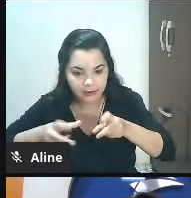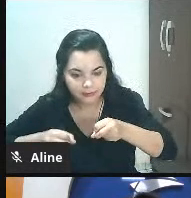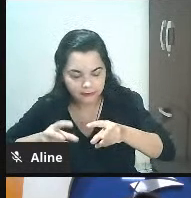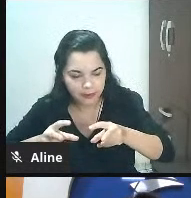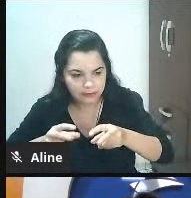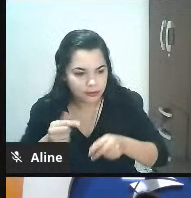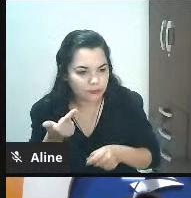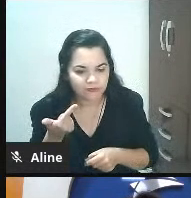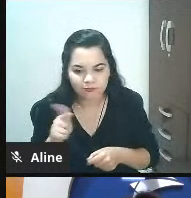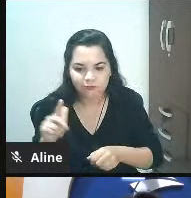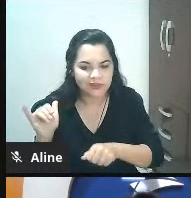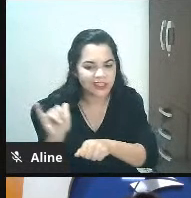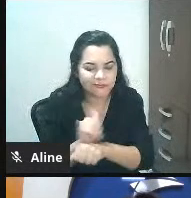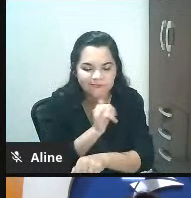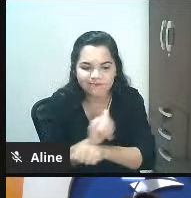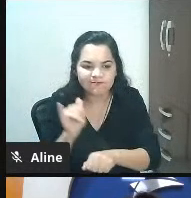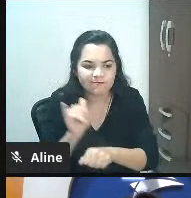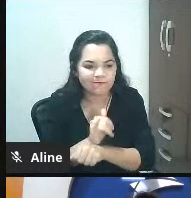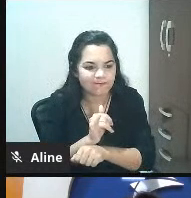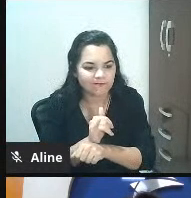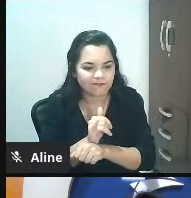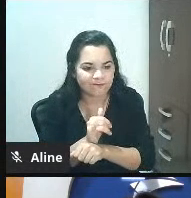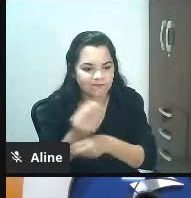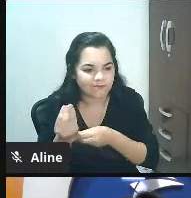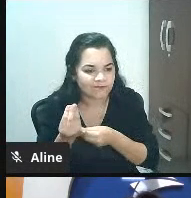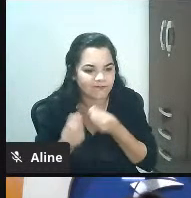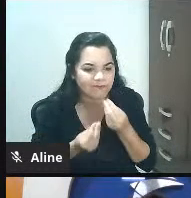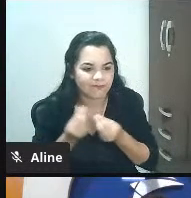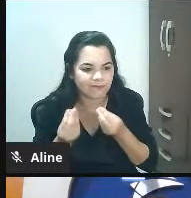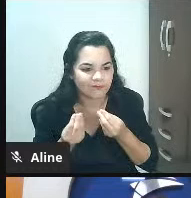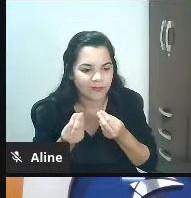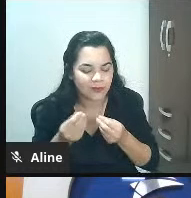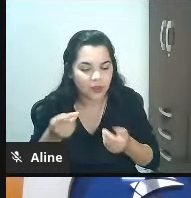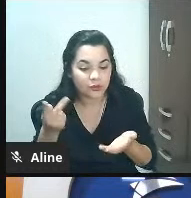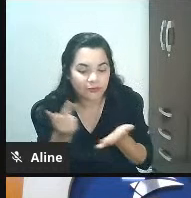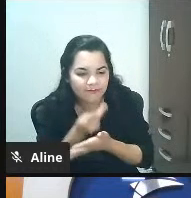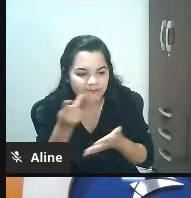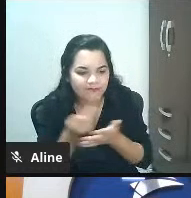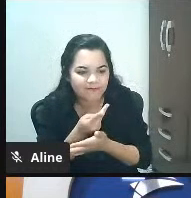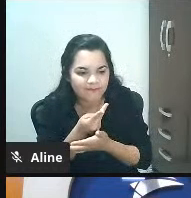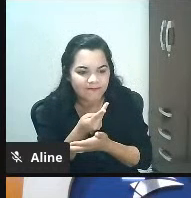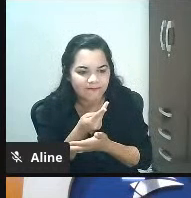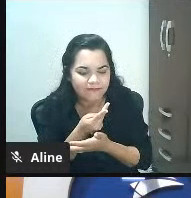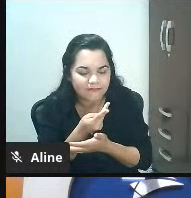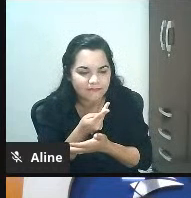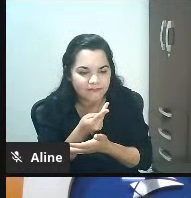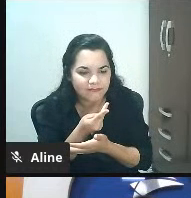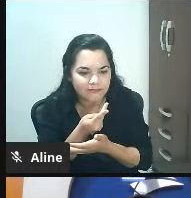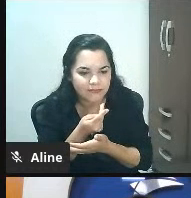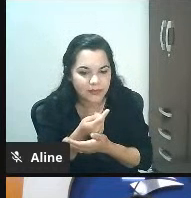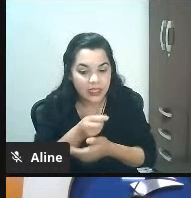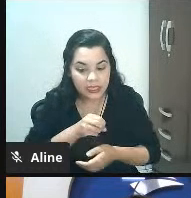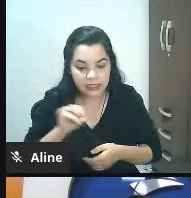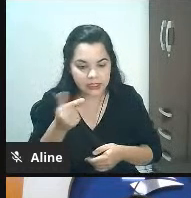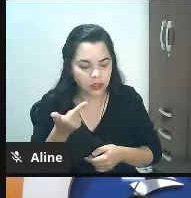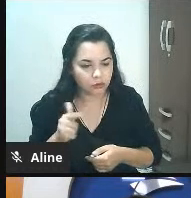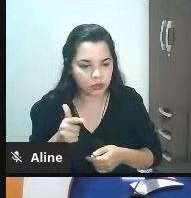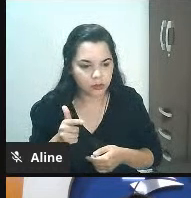estratégia qual é o pecado? quando eu não tenho uma estratégia definida